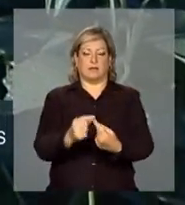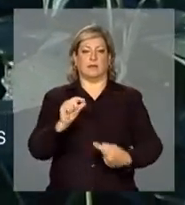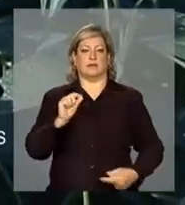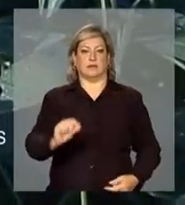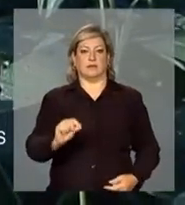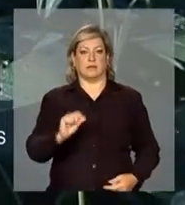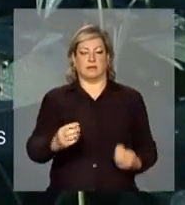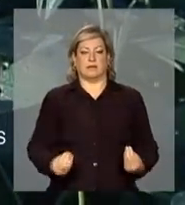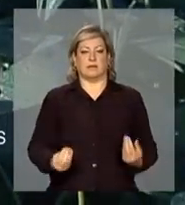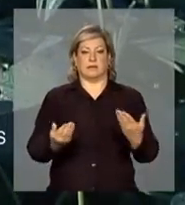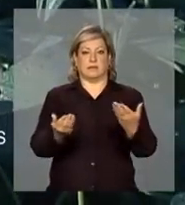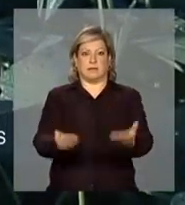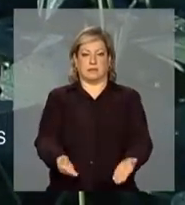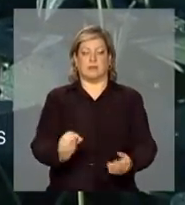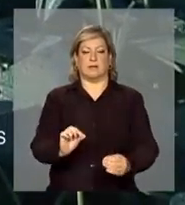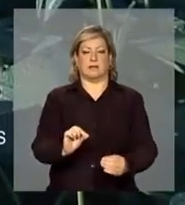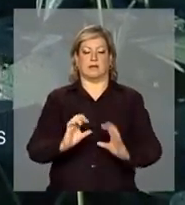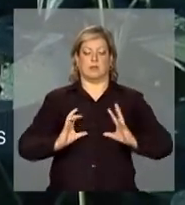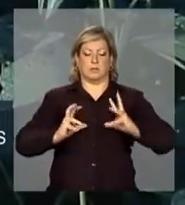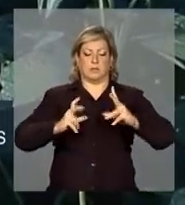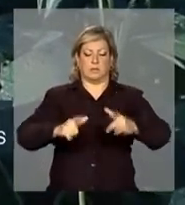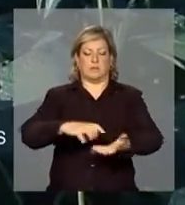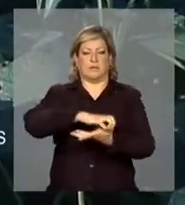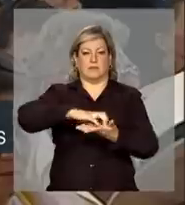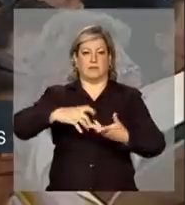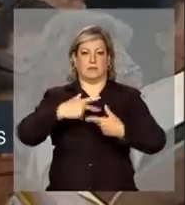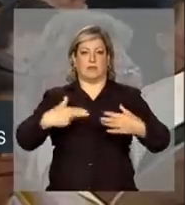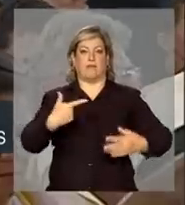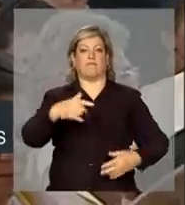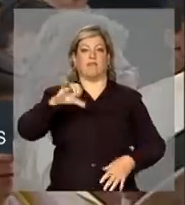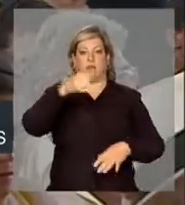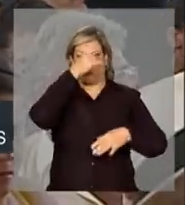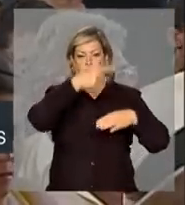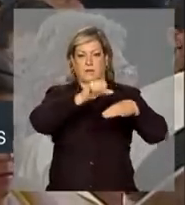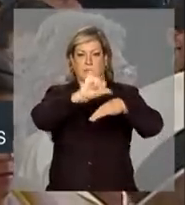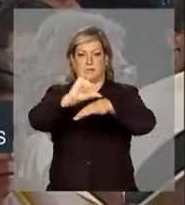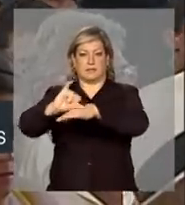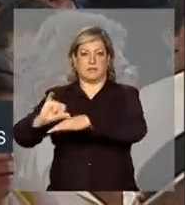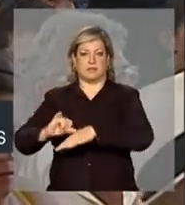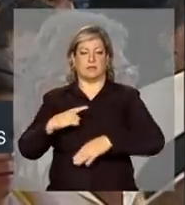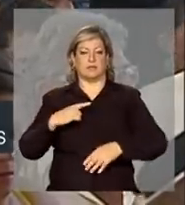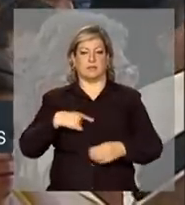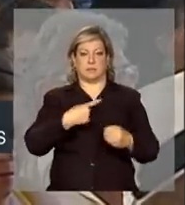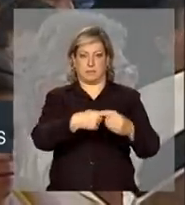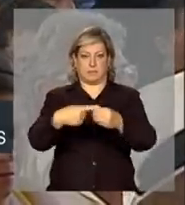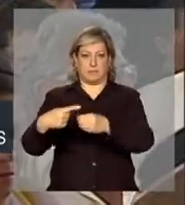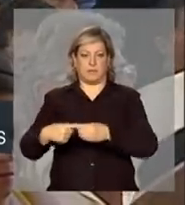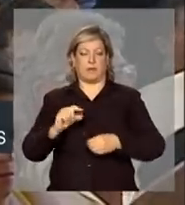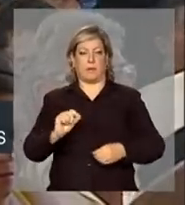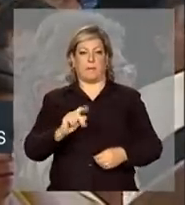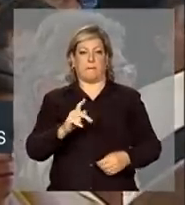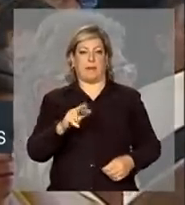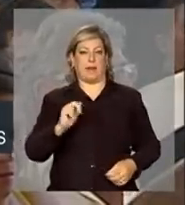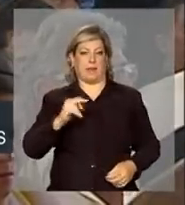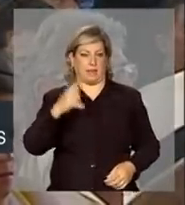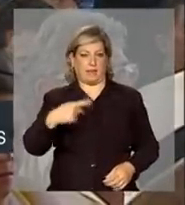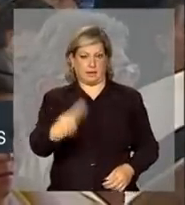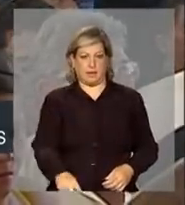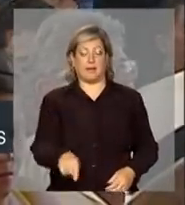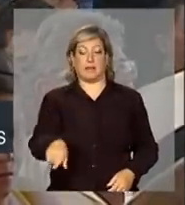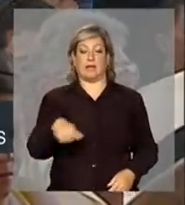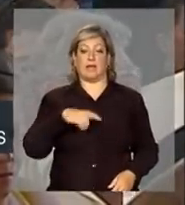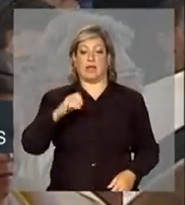de retroescavadeiras a 29 municípios paranaenses. São municípios